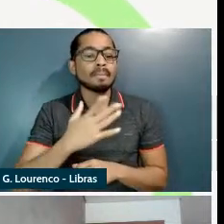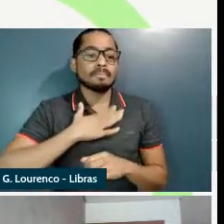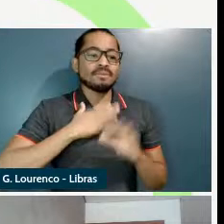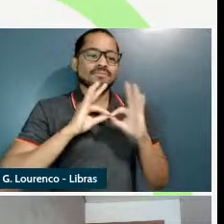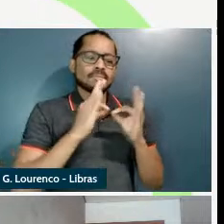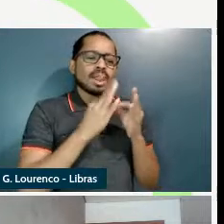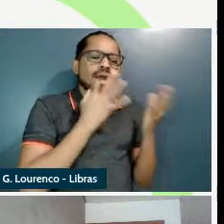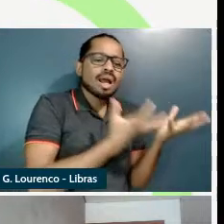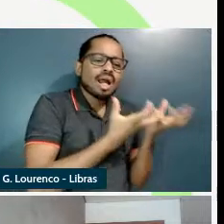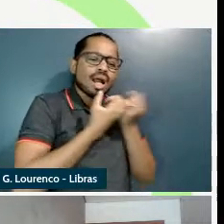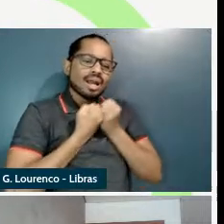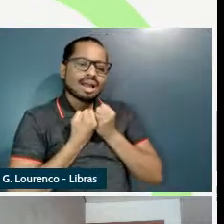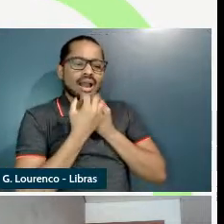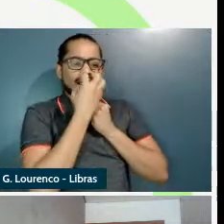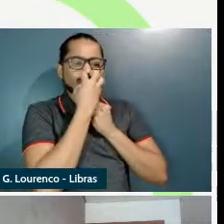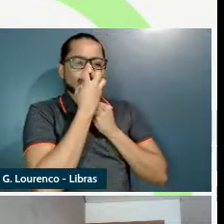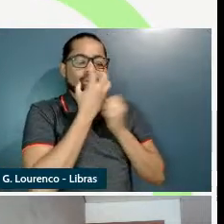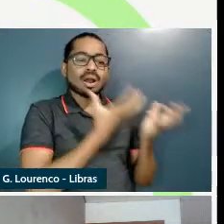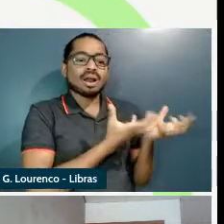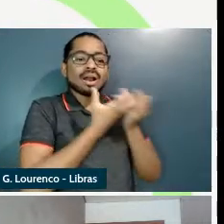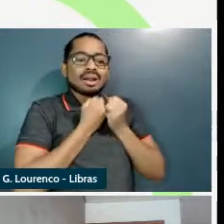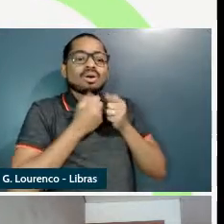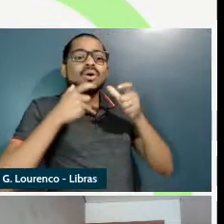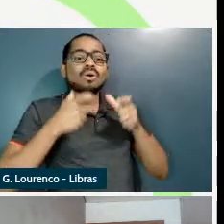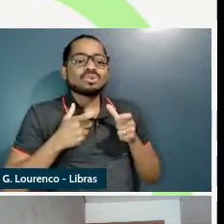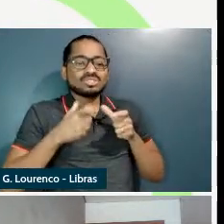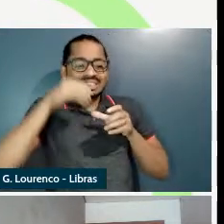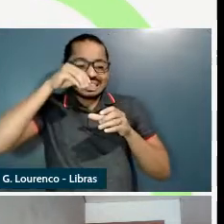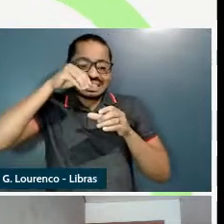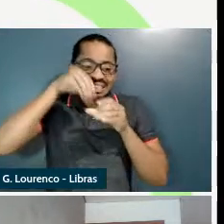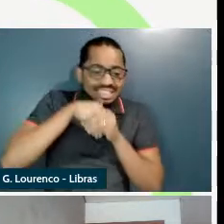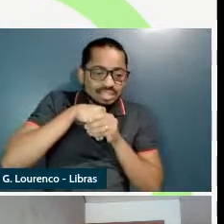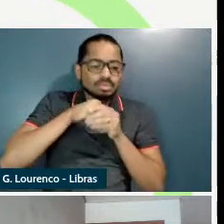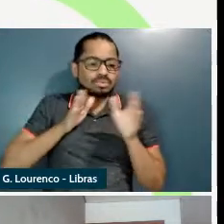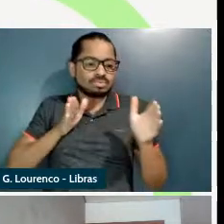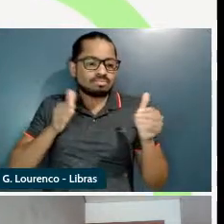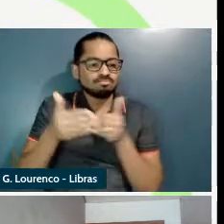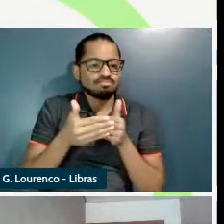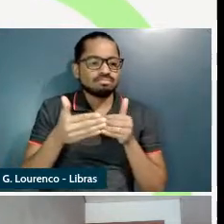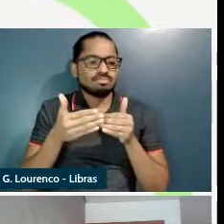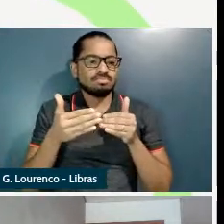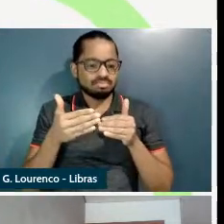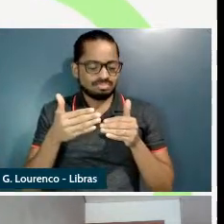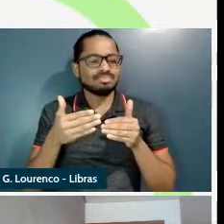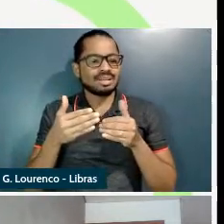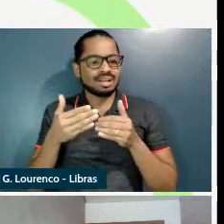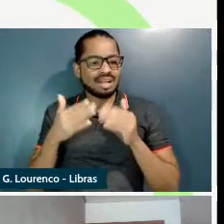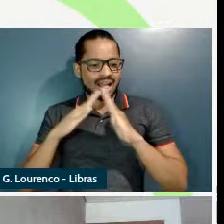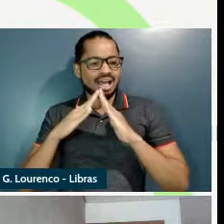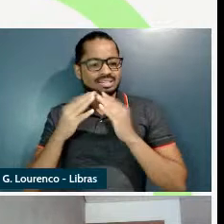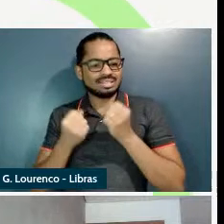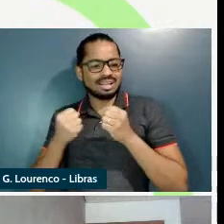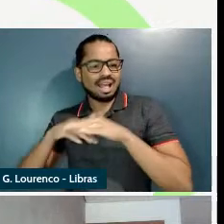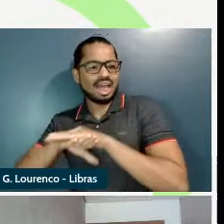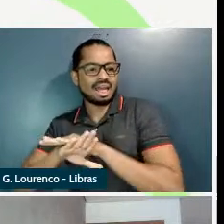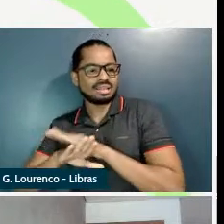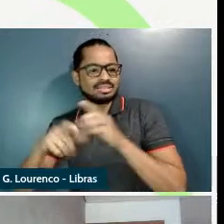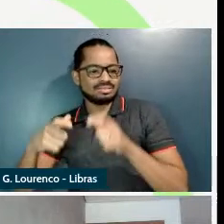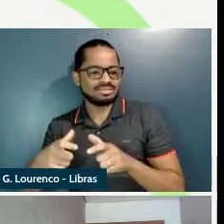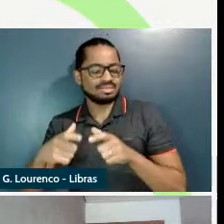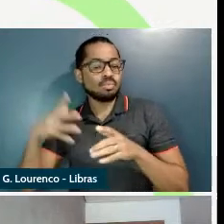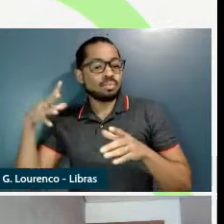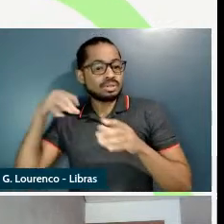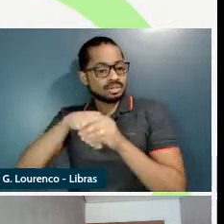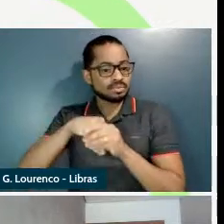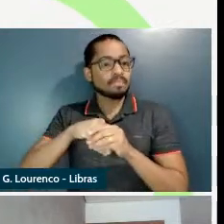perdido na garagem lá de casa o cachorro ele passa a ficar contido dentro da garagem e por isso essa inversão locativa